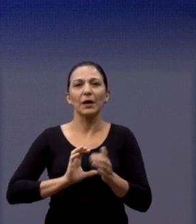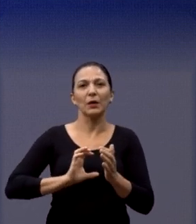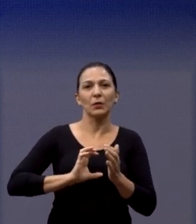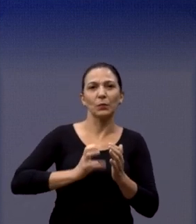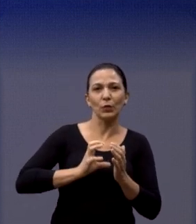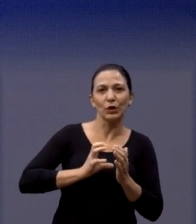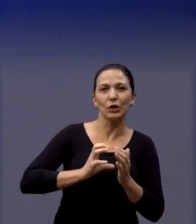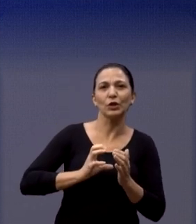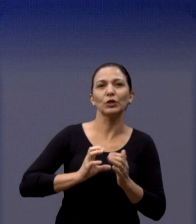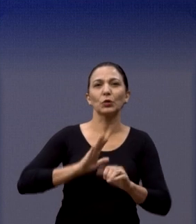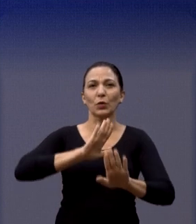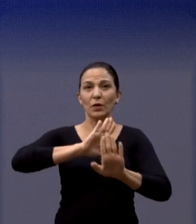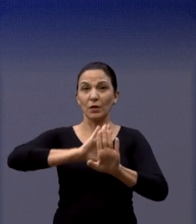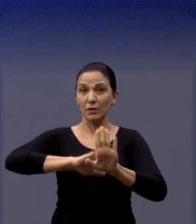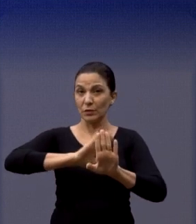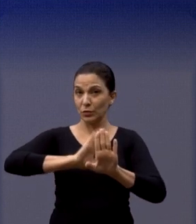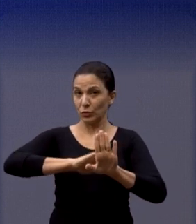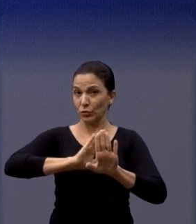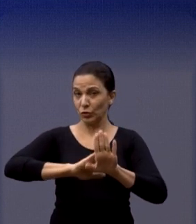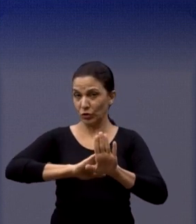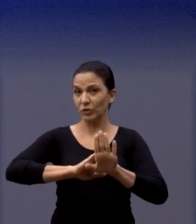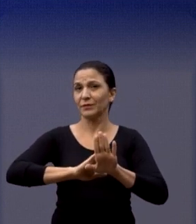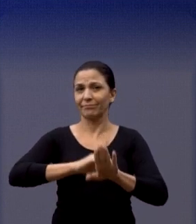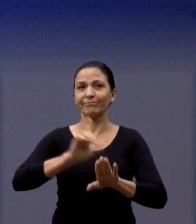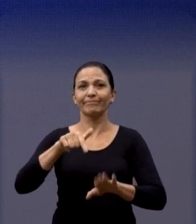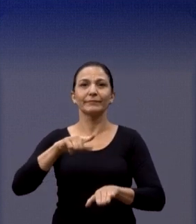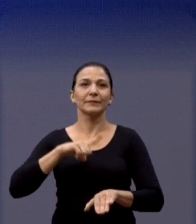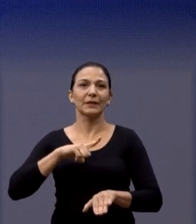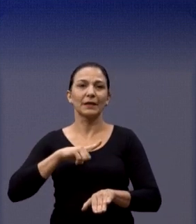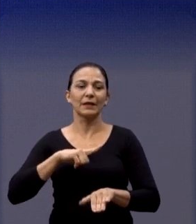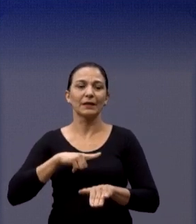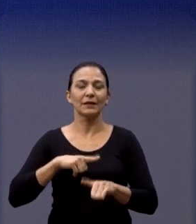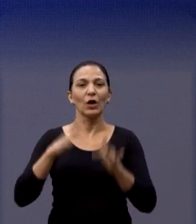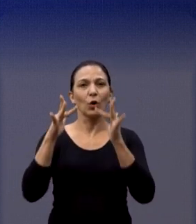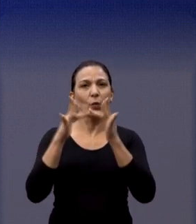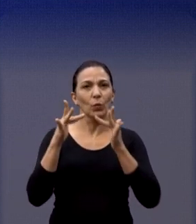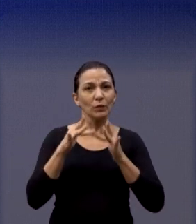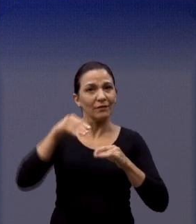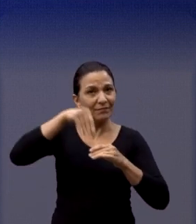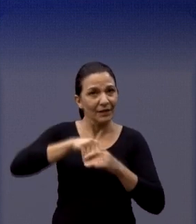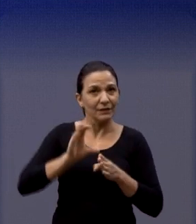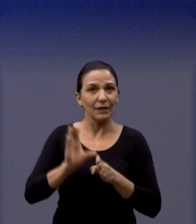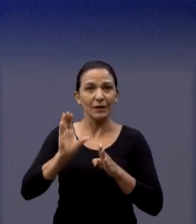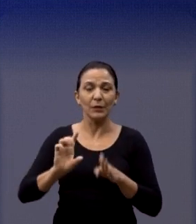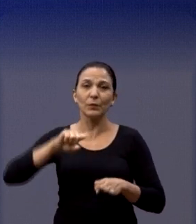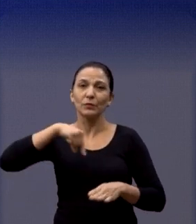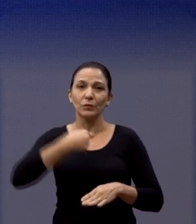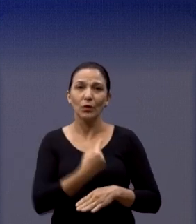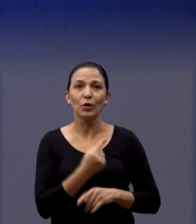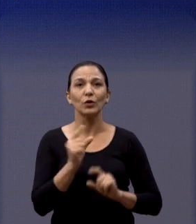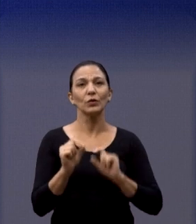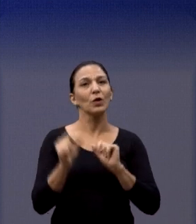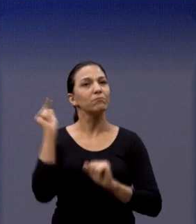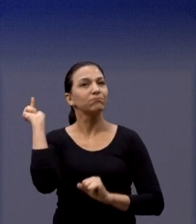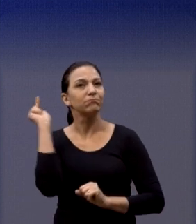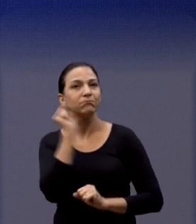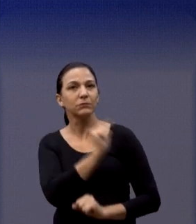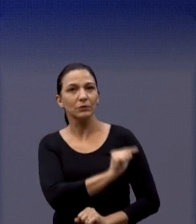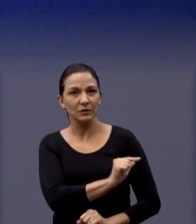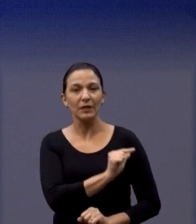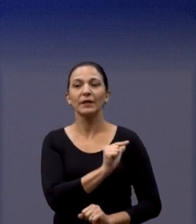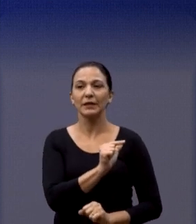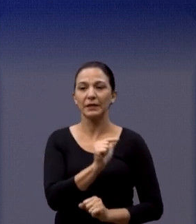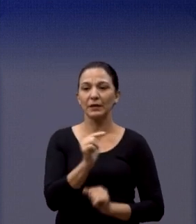políticas, partidárias, ideológicas, mas aqui no convívio eu acredito que a gente consegue aí